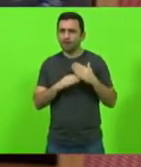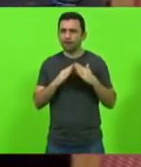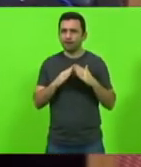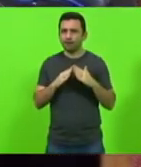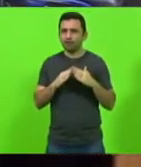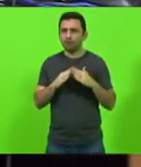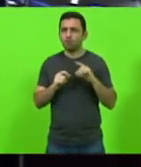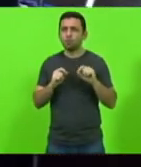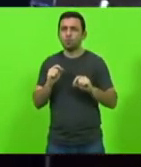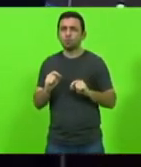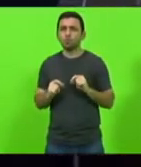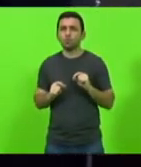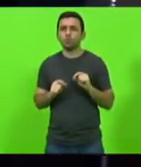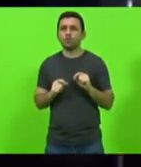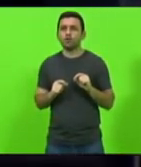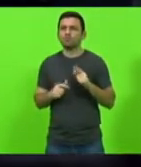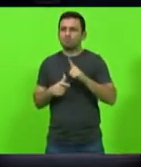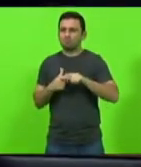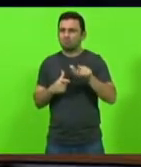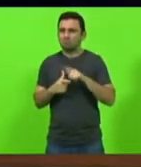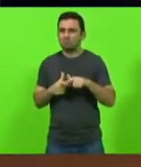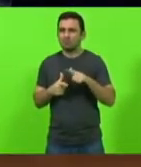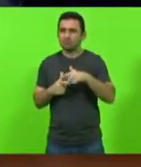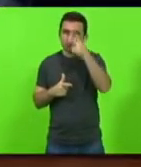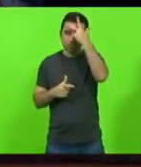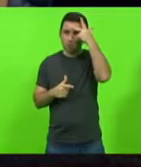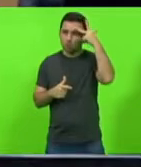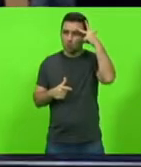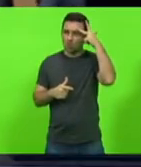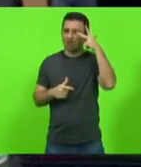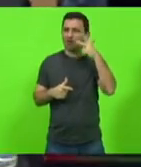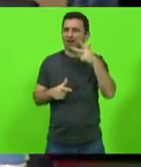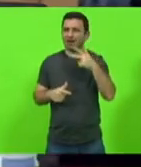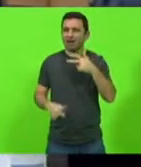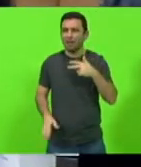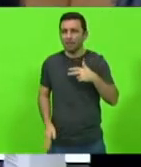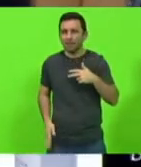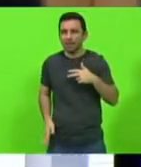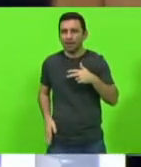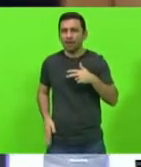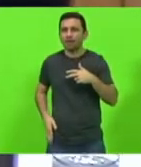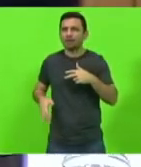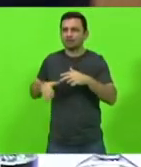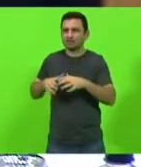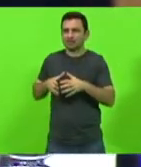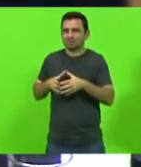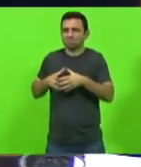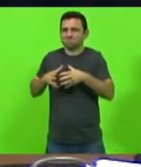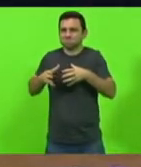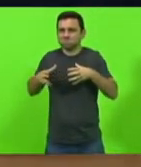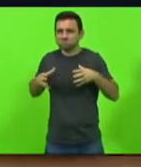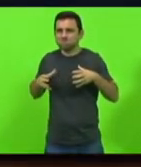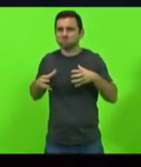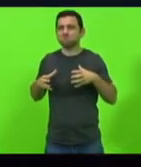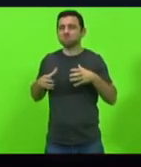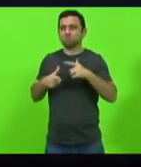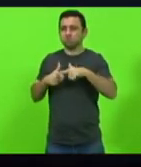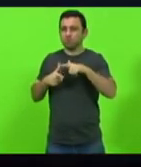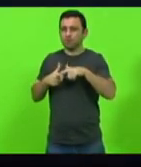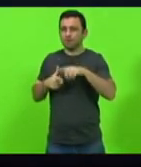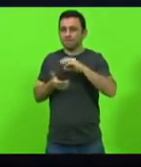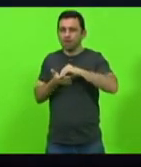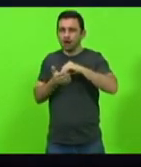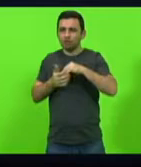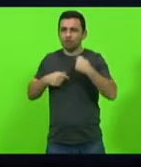situações problemáticas uma pessoa com uma perna inchada e com falta de circulação então a precisa ter essa